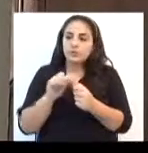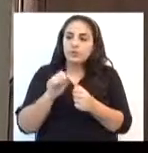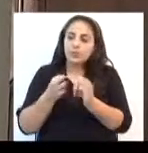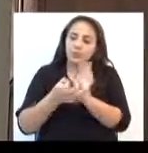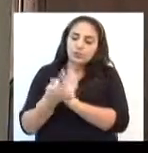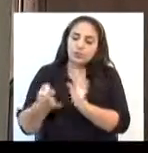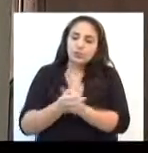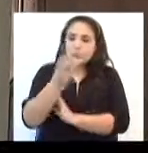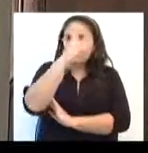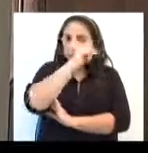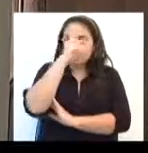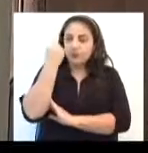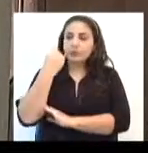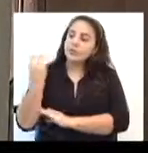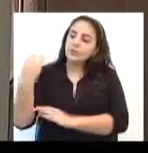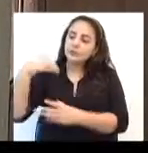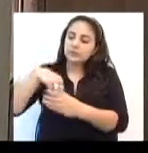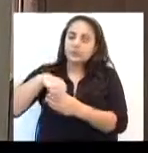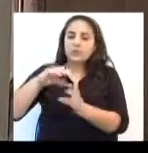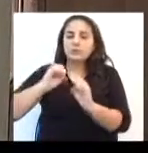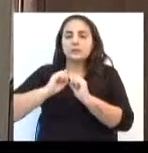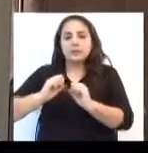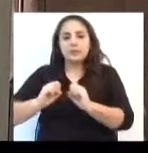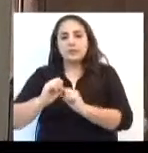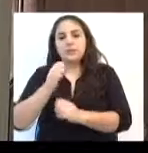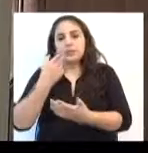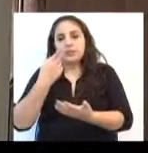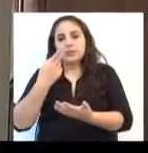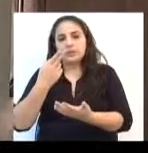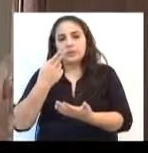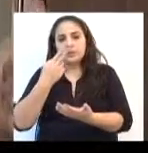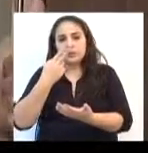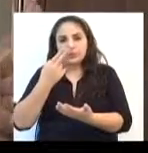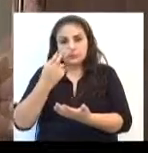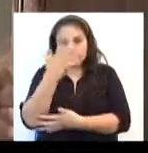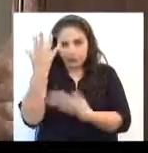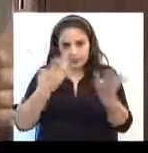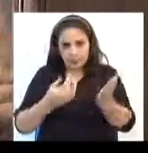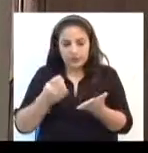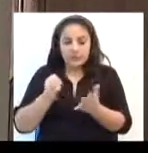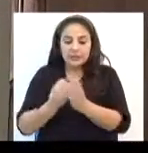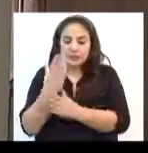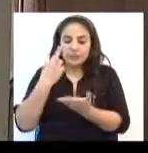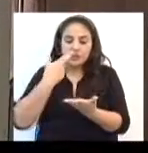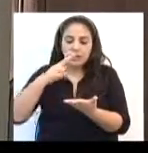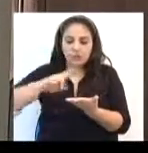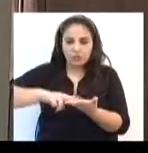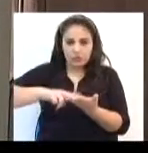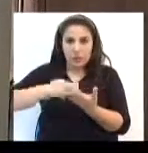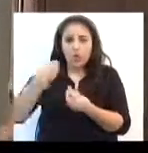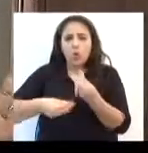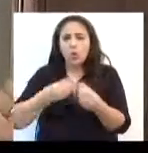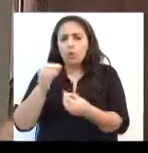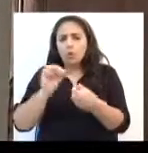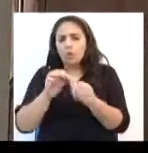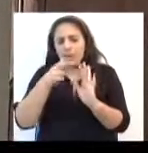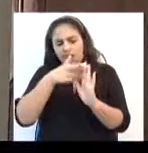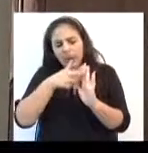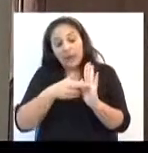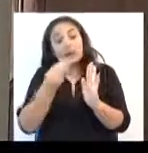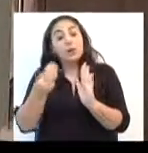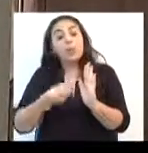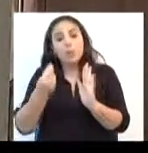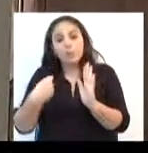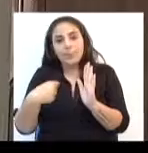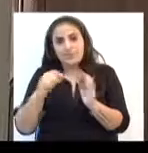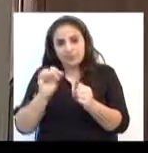executivo, que passa pela Secretaria do Meio Ambiente, que elabora uma cartilha de como se faz uma poda, quais os elementos